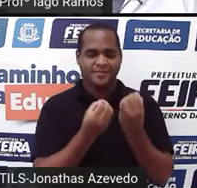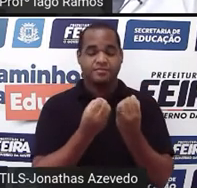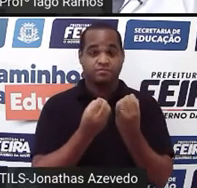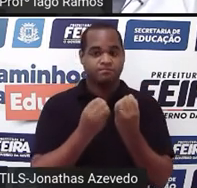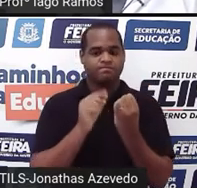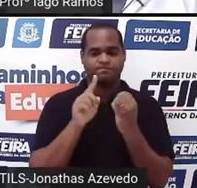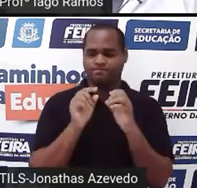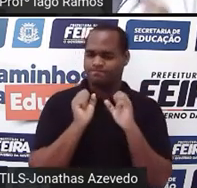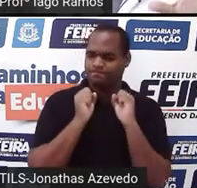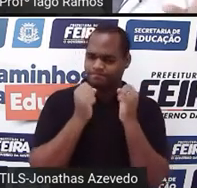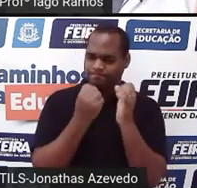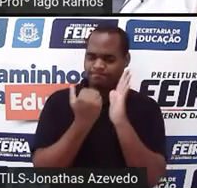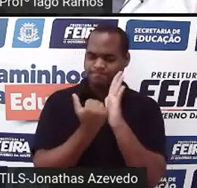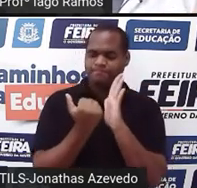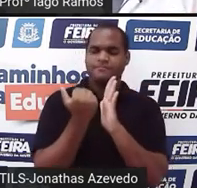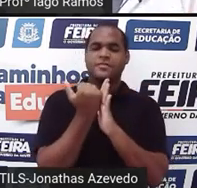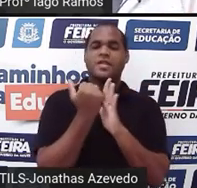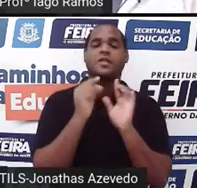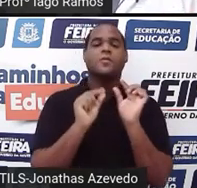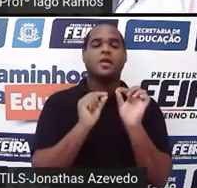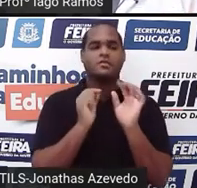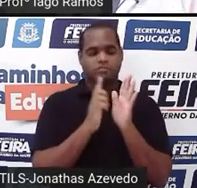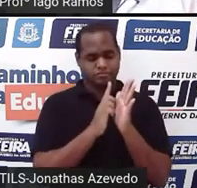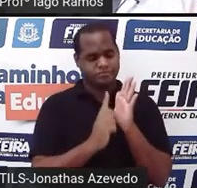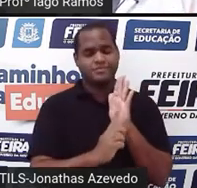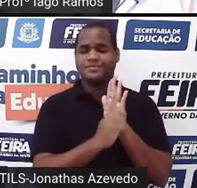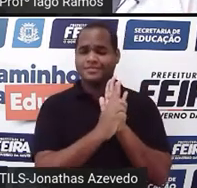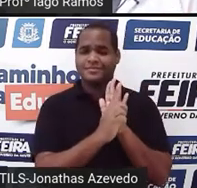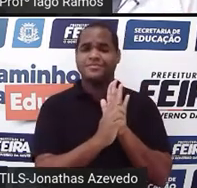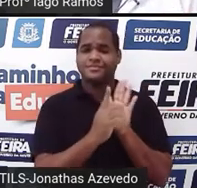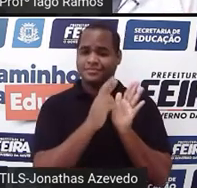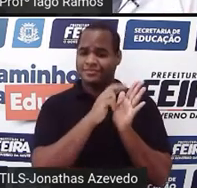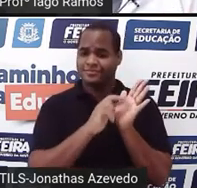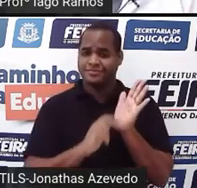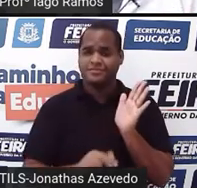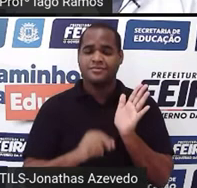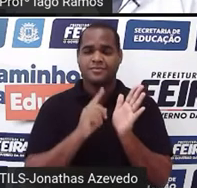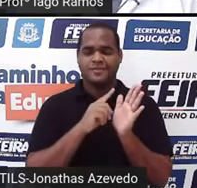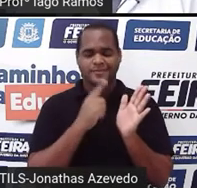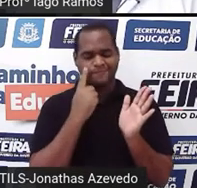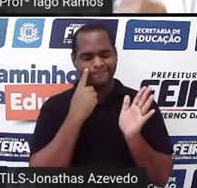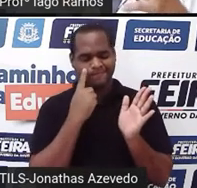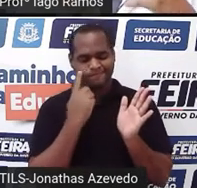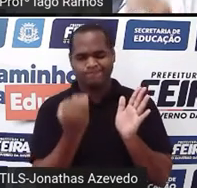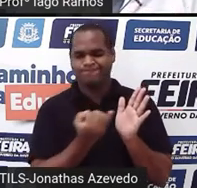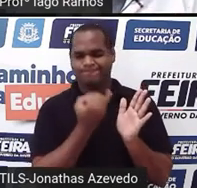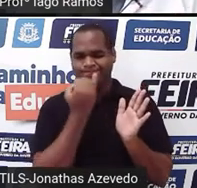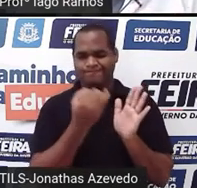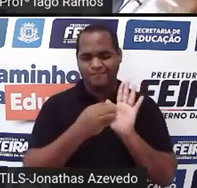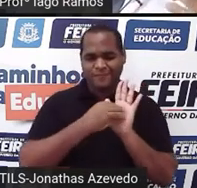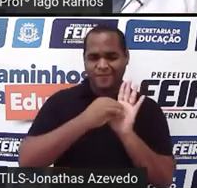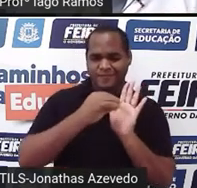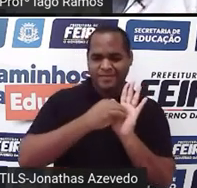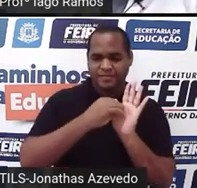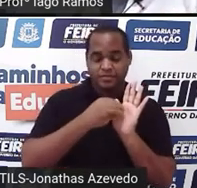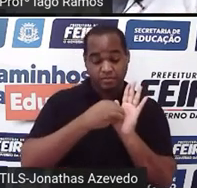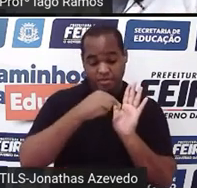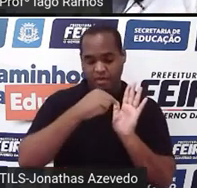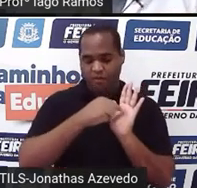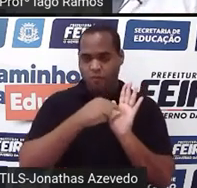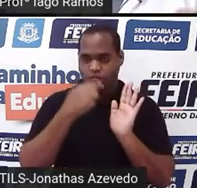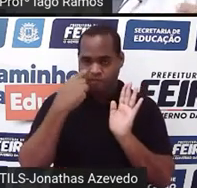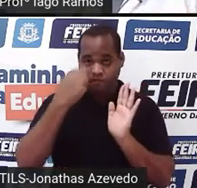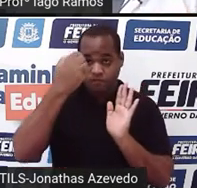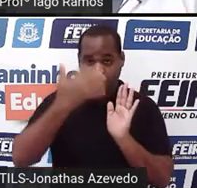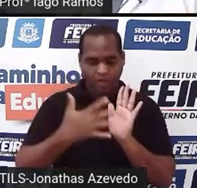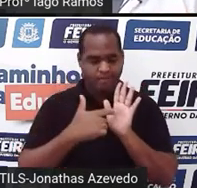pouco mais sobre esses gráficos. Né? Alguns detalhes. Algumas coisinhas que são importantes